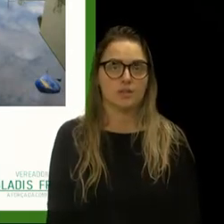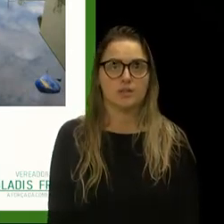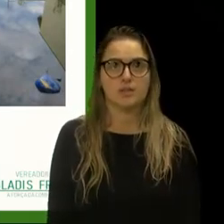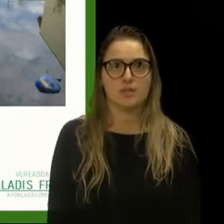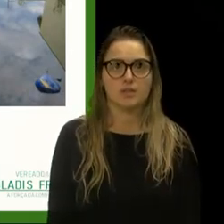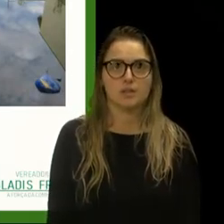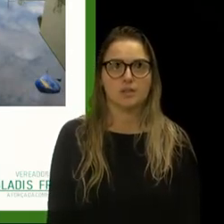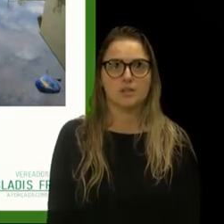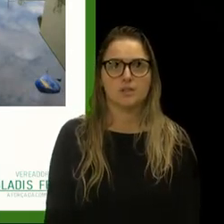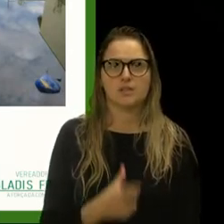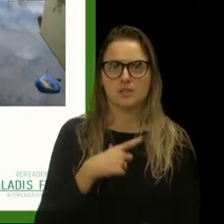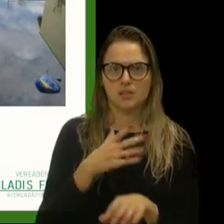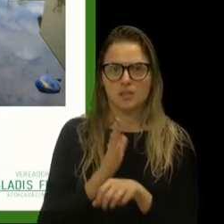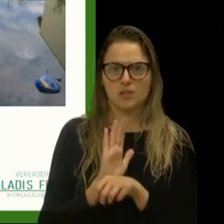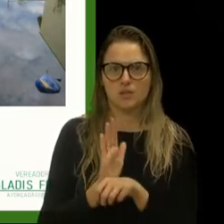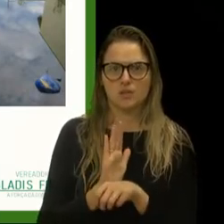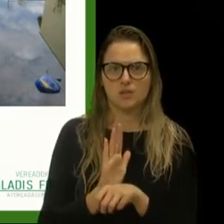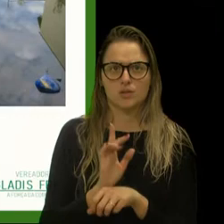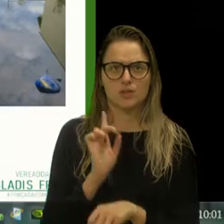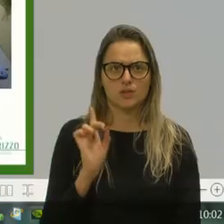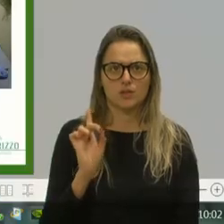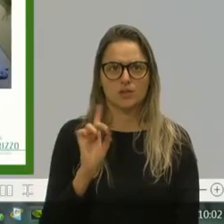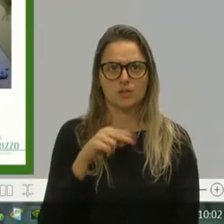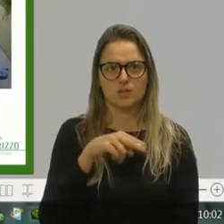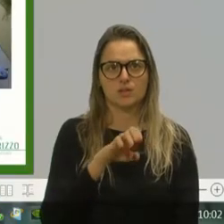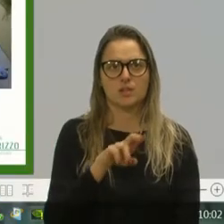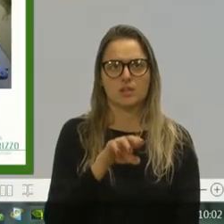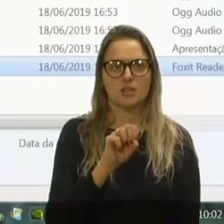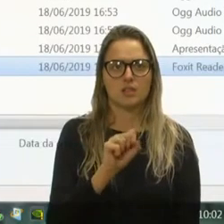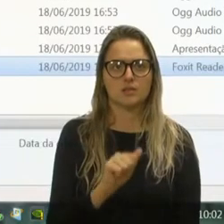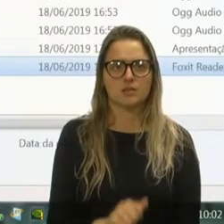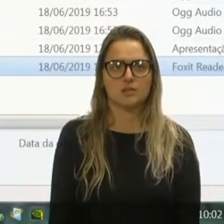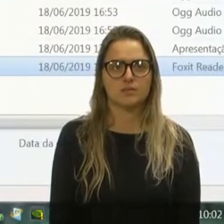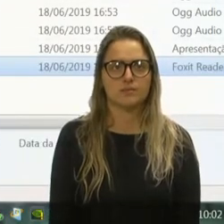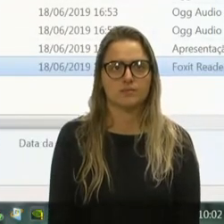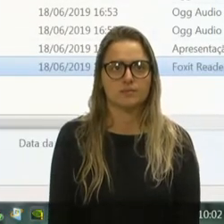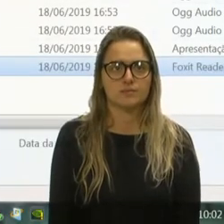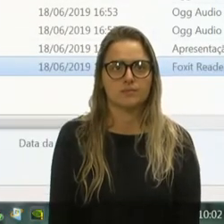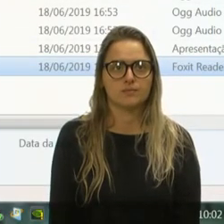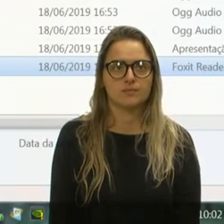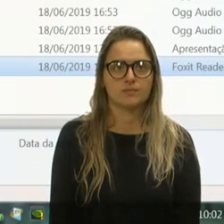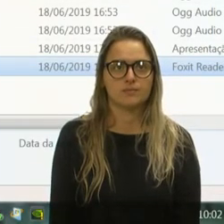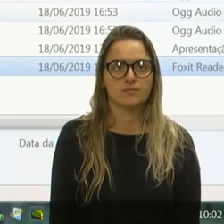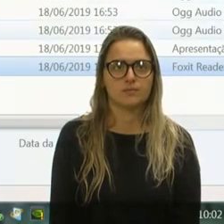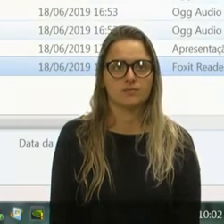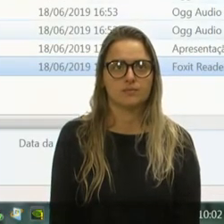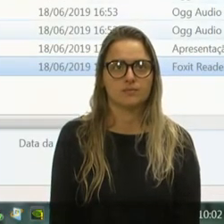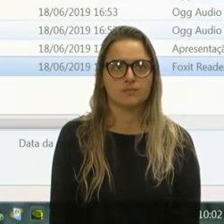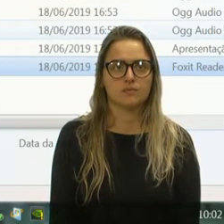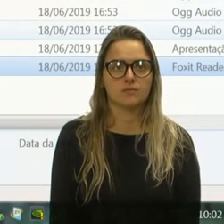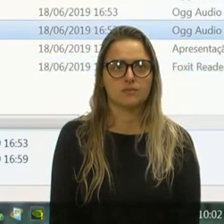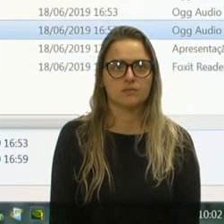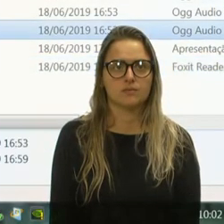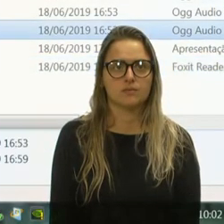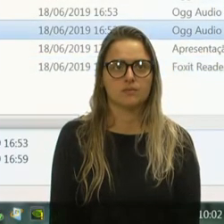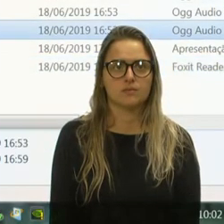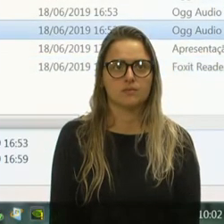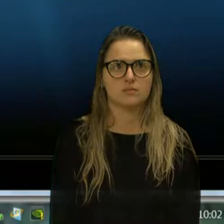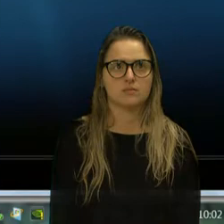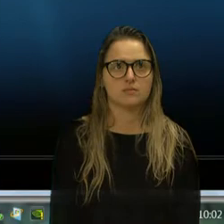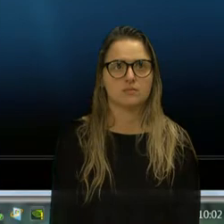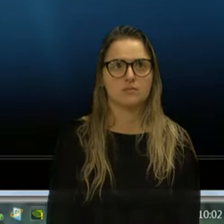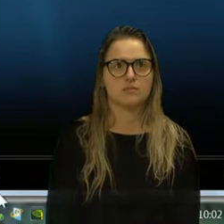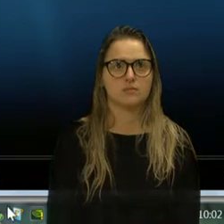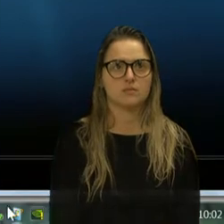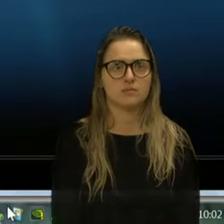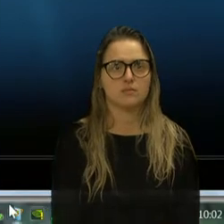Tem o vídeo da dona Neuza aí, ao áudio, desculpa, que ela mandou